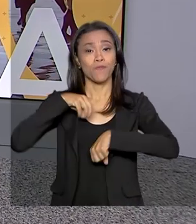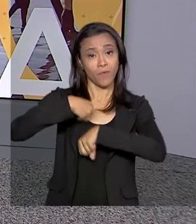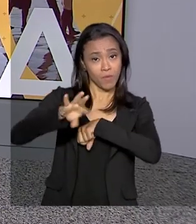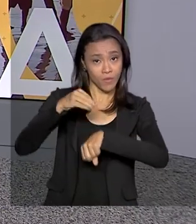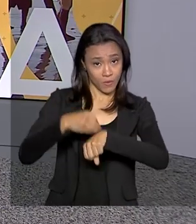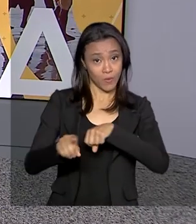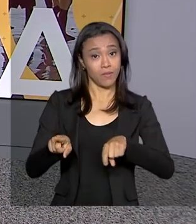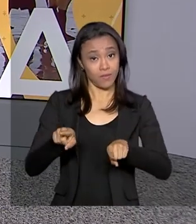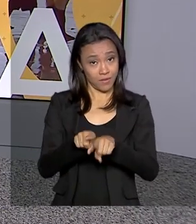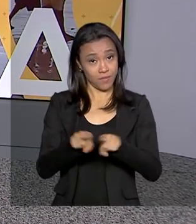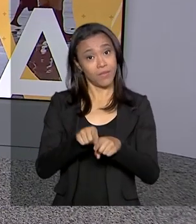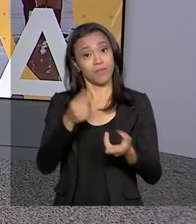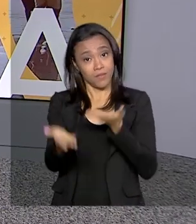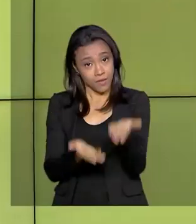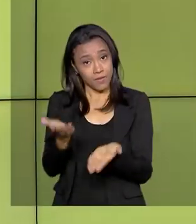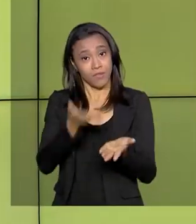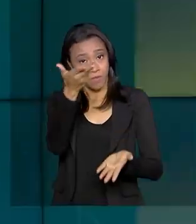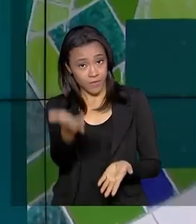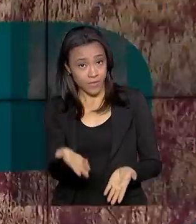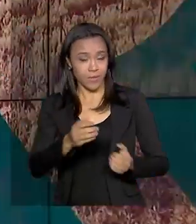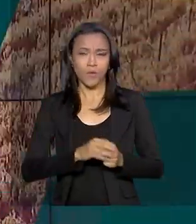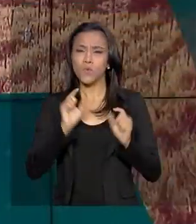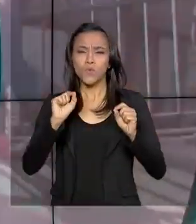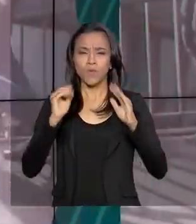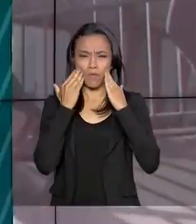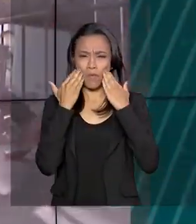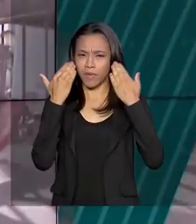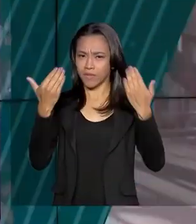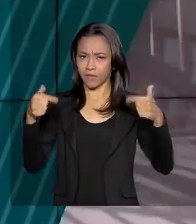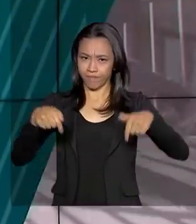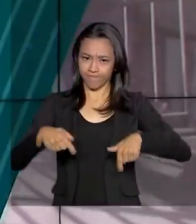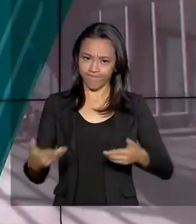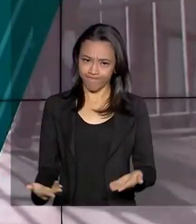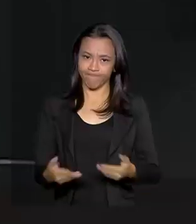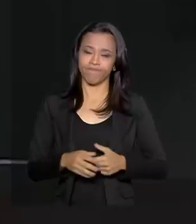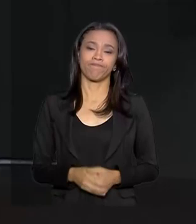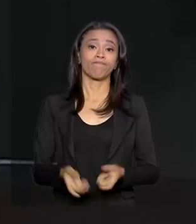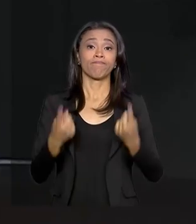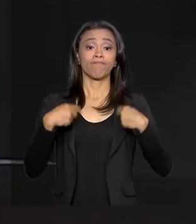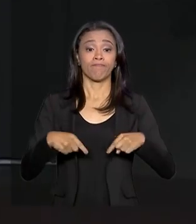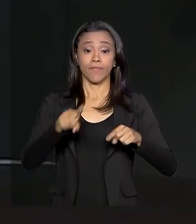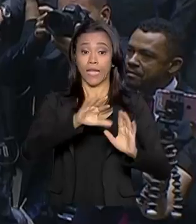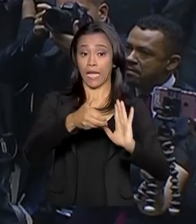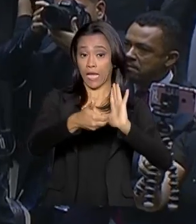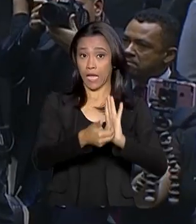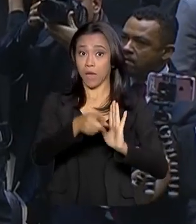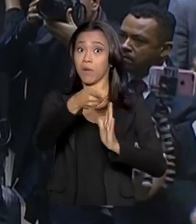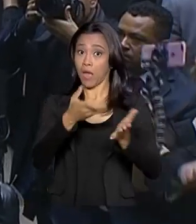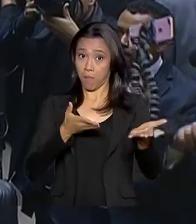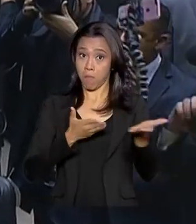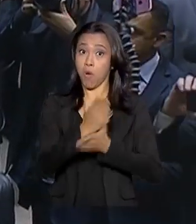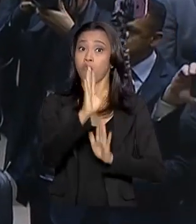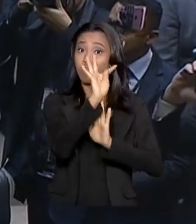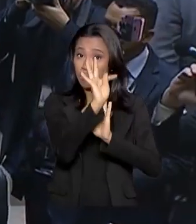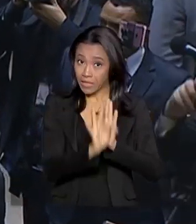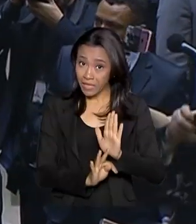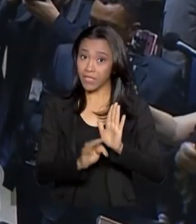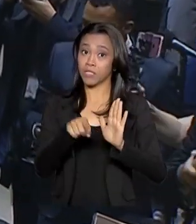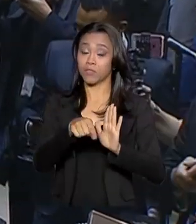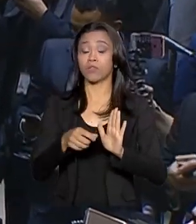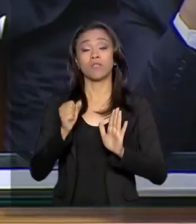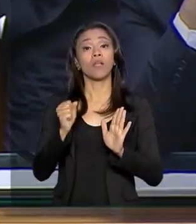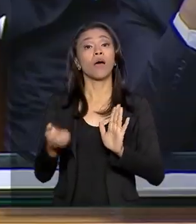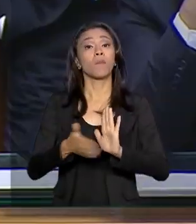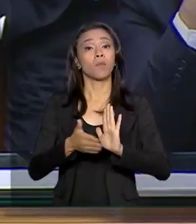muita informação e serviço pra você. Confira os destaques desta edição. Câmara dos Deputados aprova texto-base da reforma da